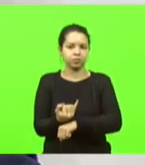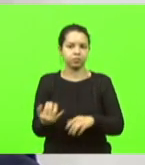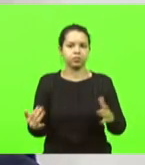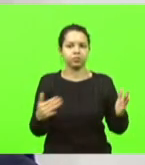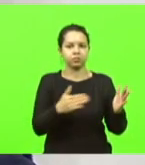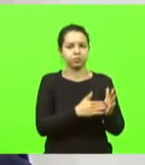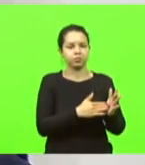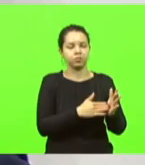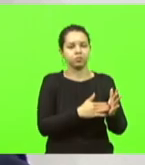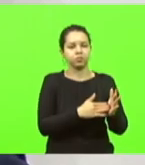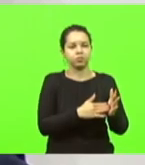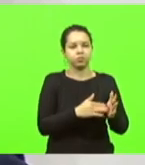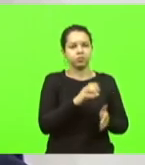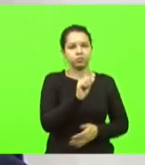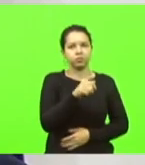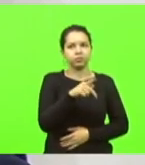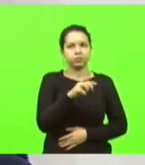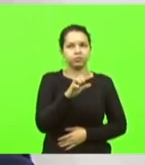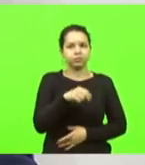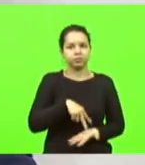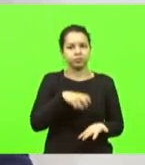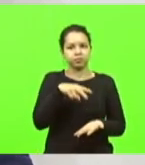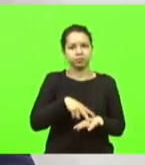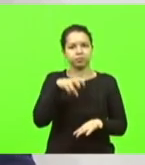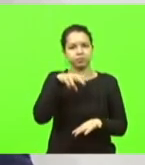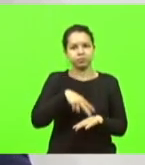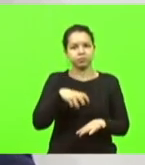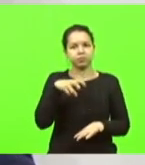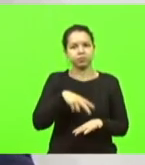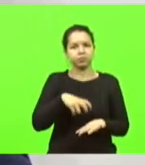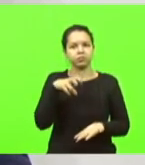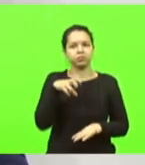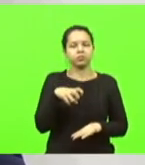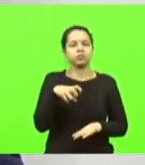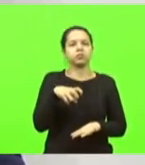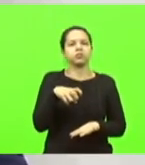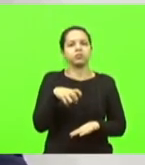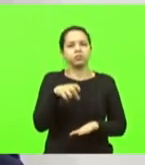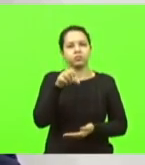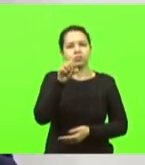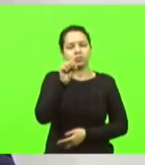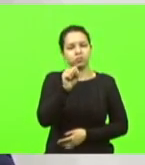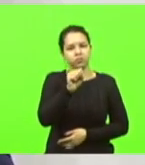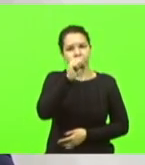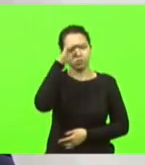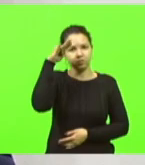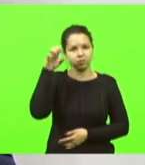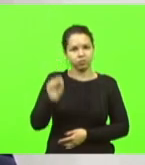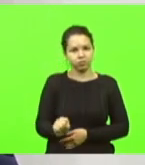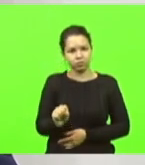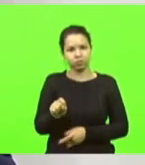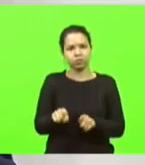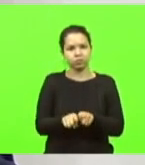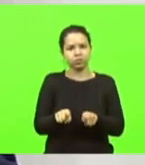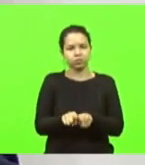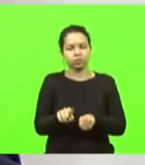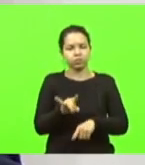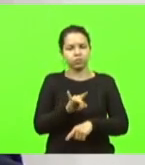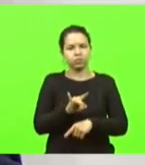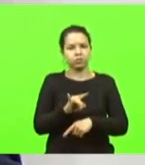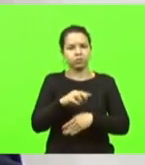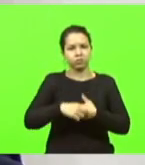passando por Campo Alegre, São Bento do Sul, indo até próximo de Rio Negrinho, uma rodovia que tem um tráfego intenso,